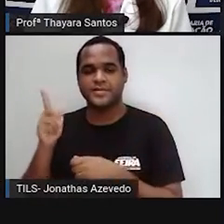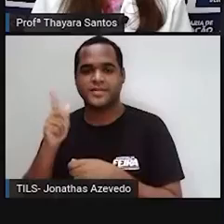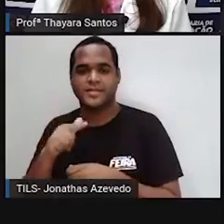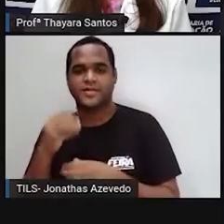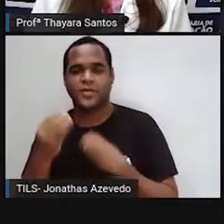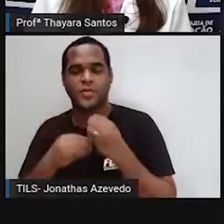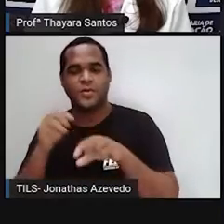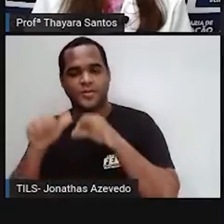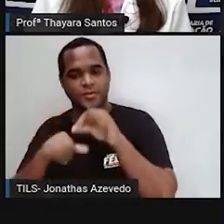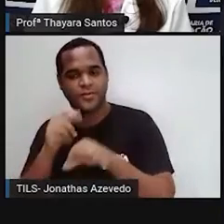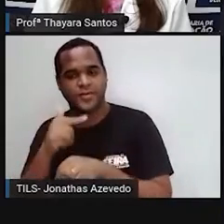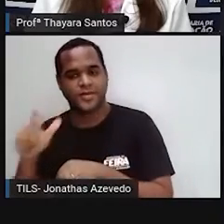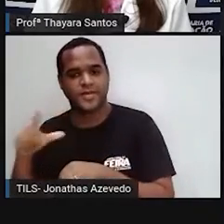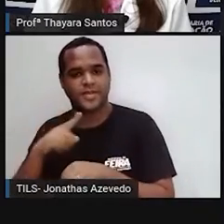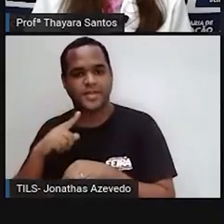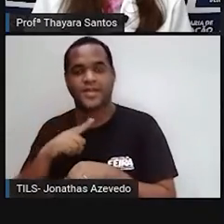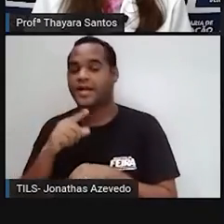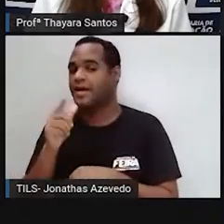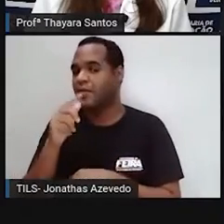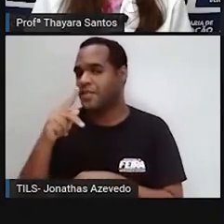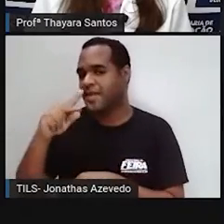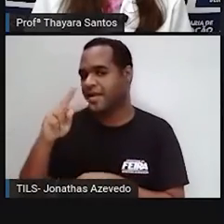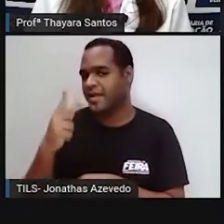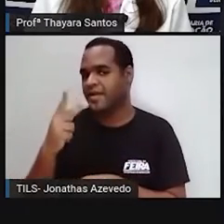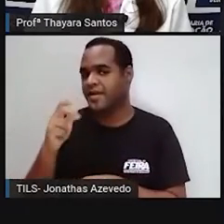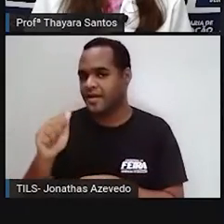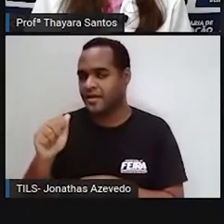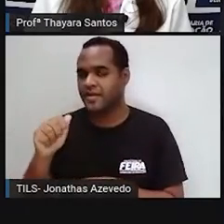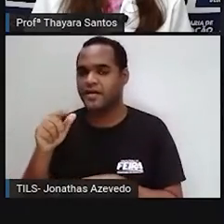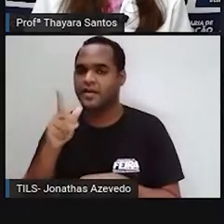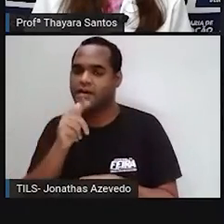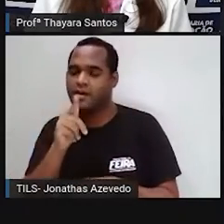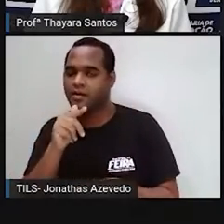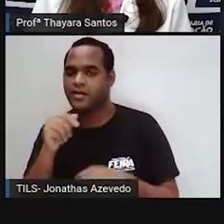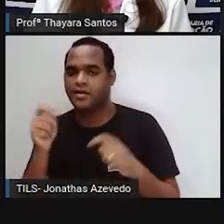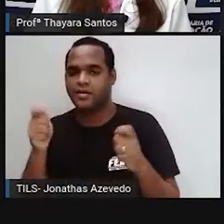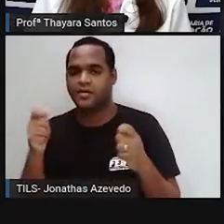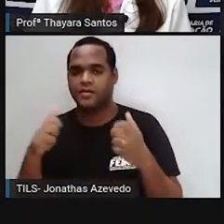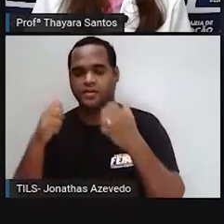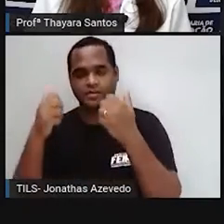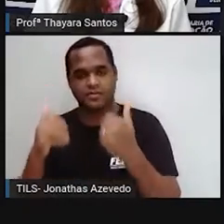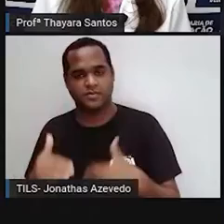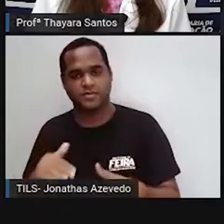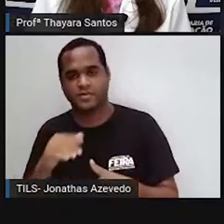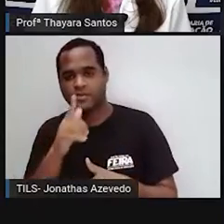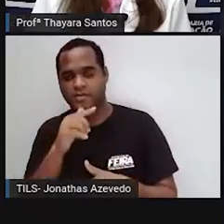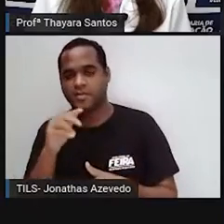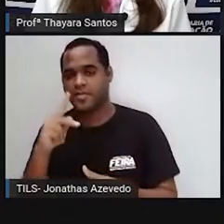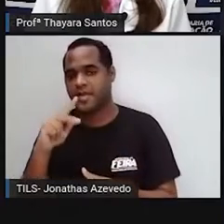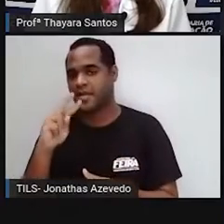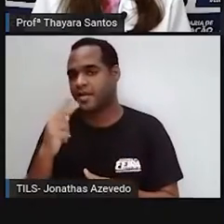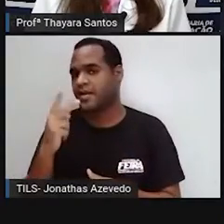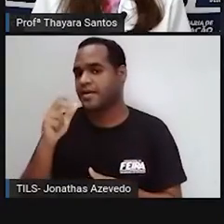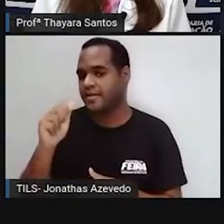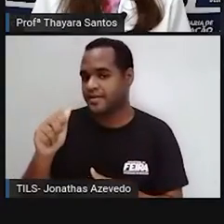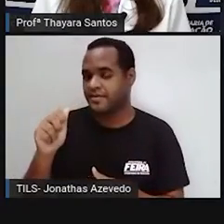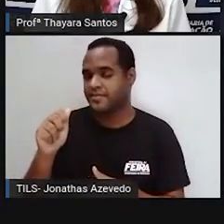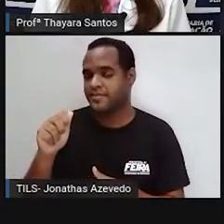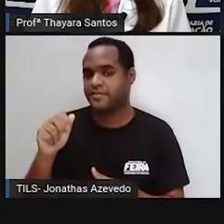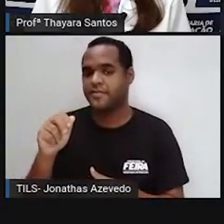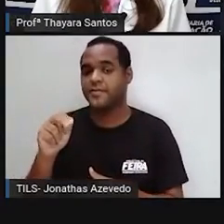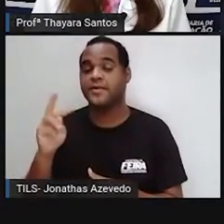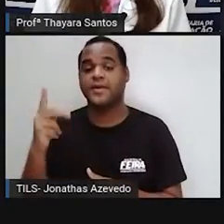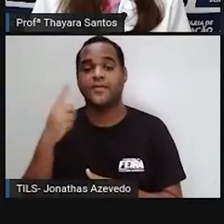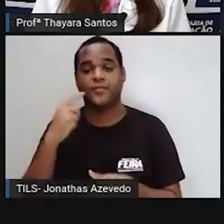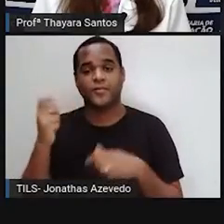mudança no pH da água, nas condições ali da água, da salinidade, do pH. E isso pode impactar